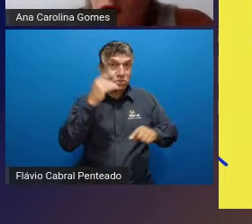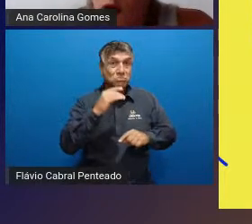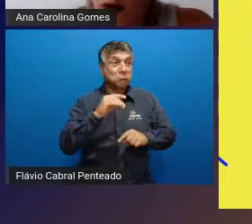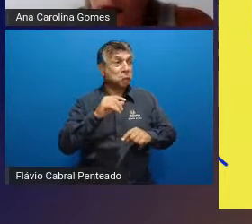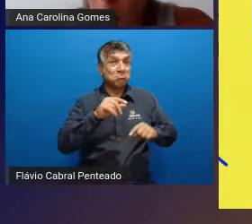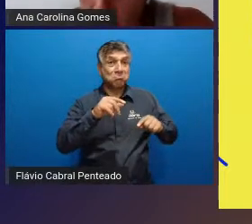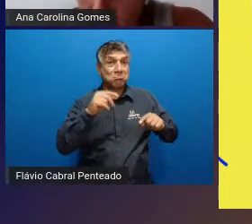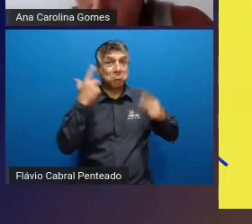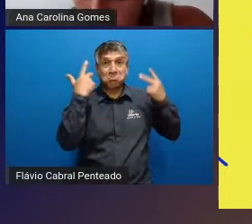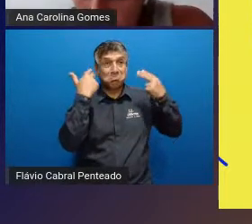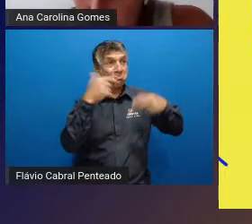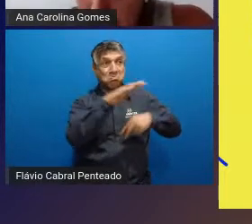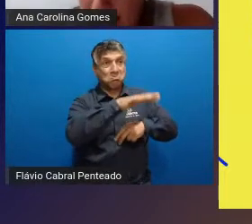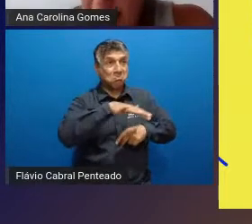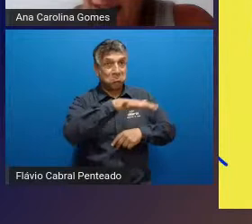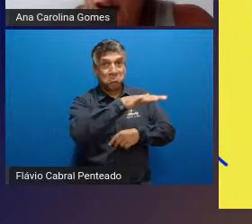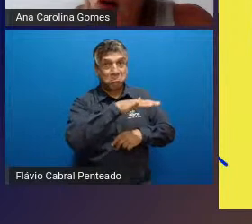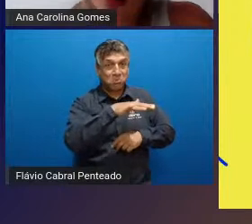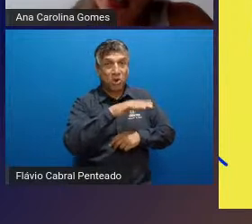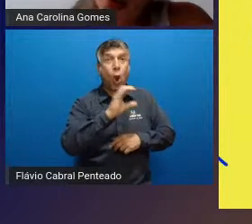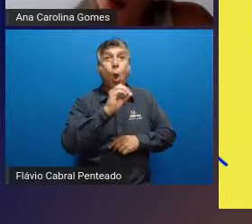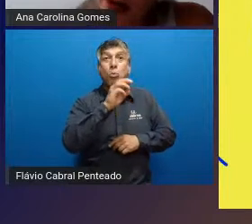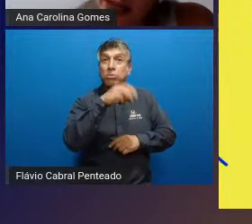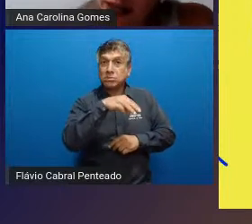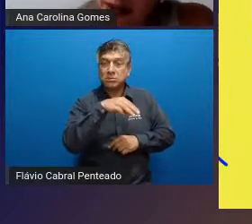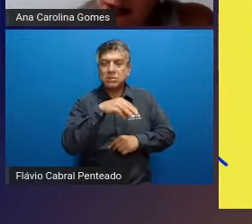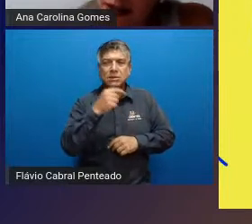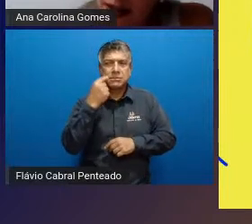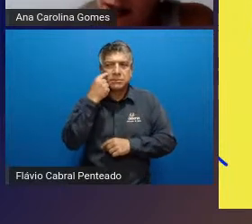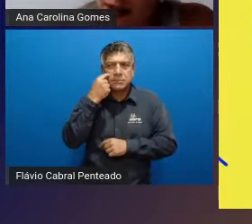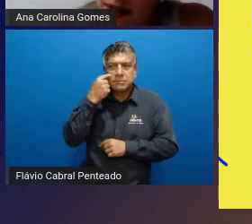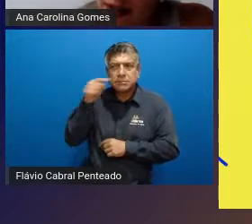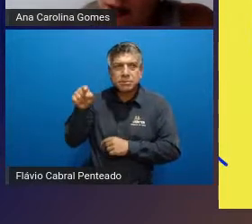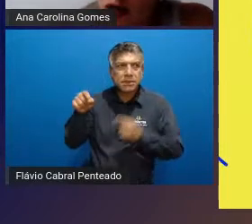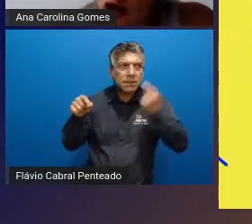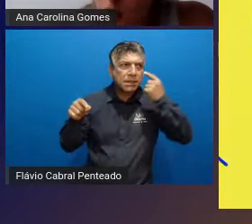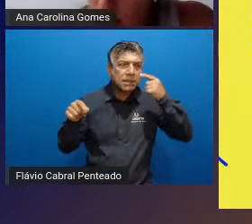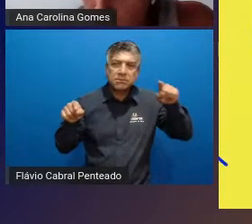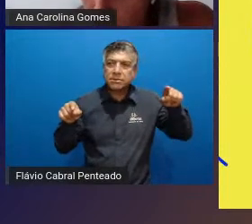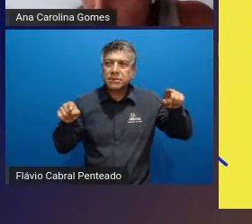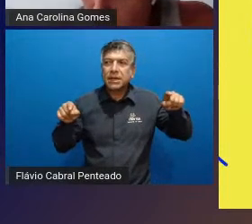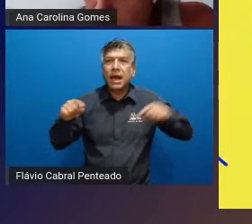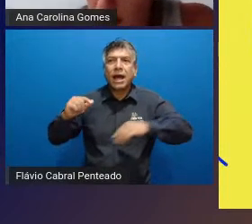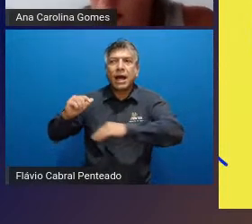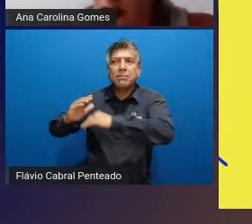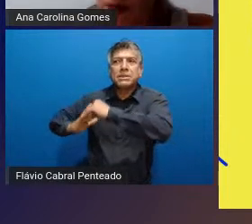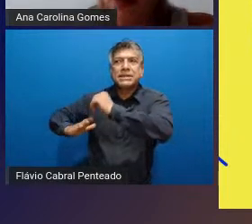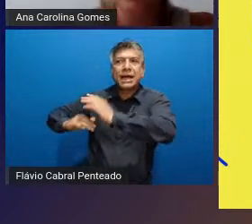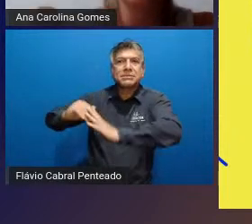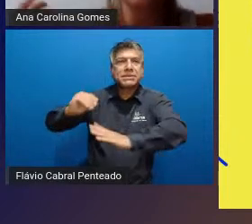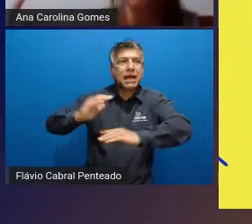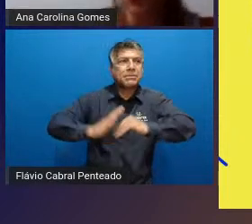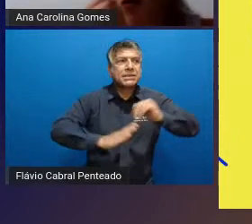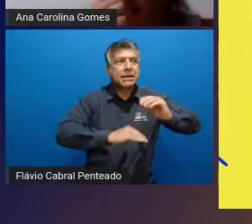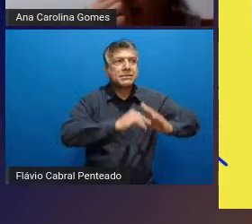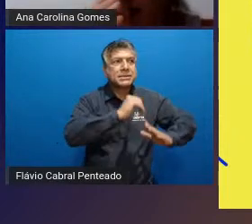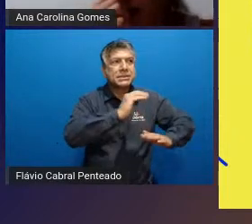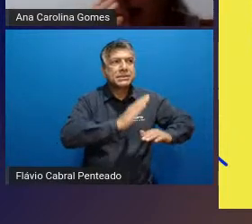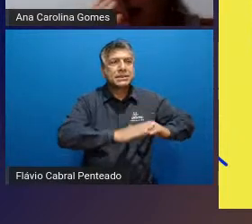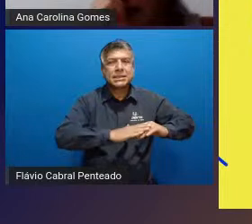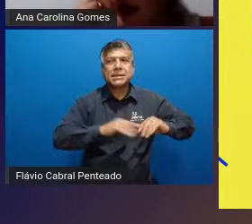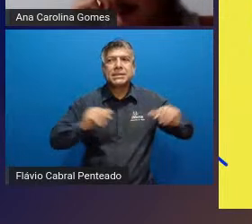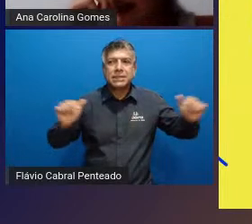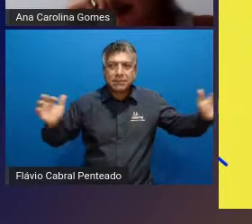o propósito dele ele tem que conseguir descobrir as aptidões dos alunos não aperfeiçoar os